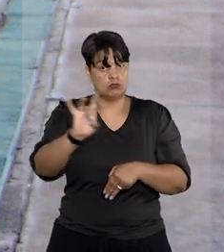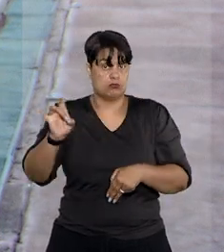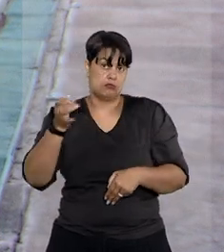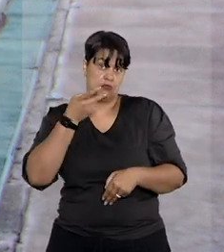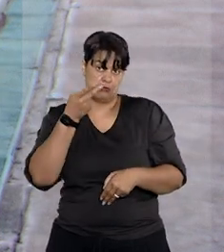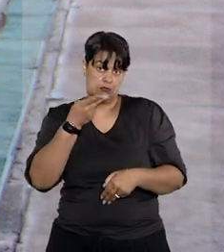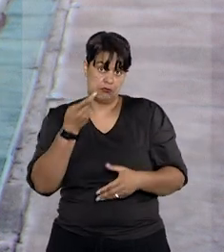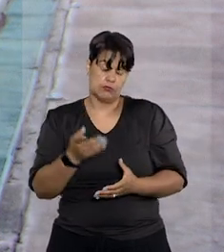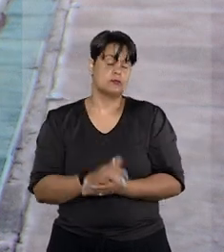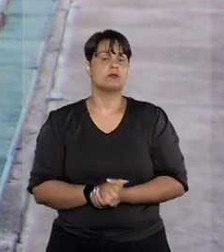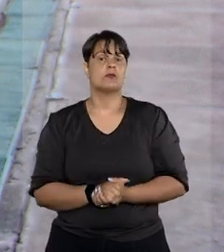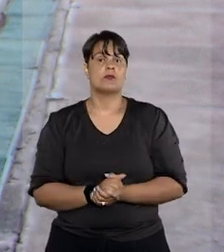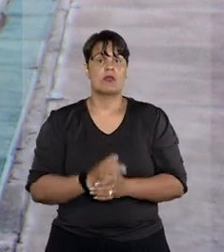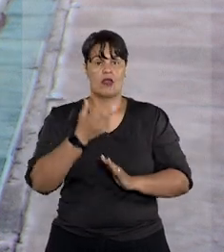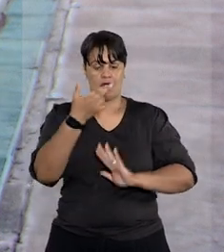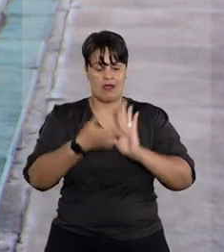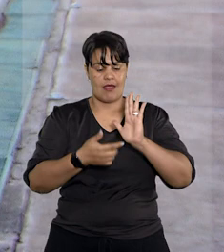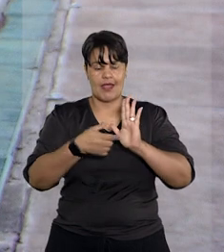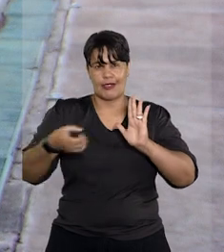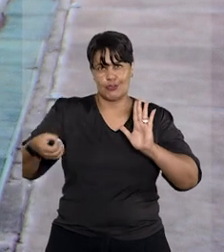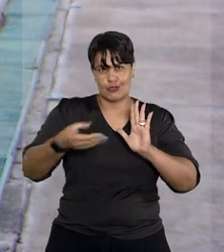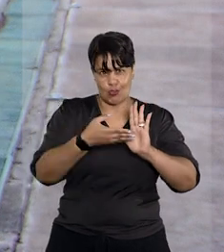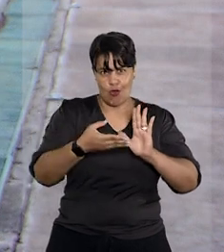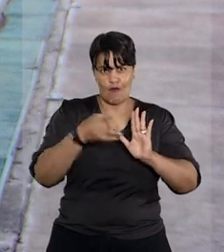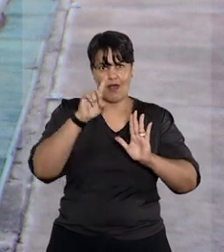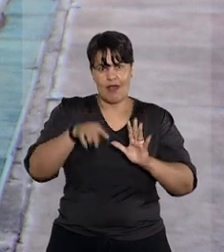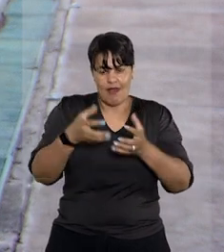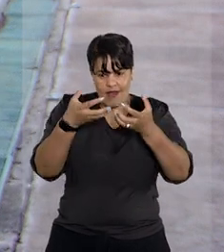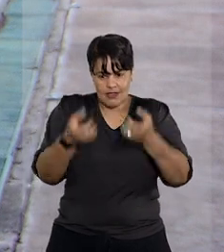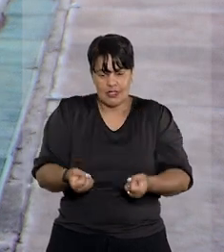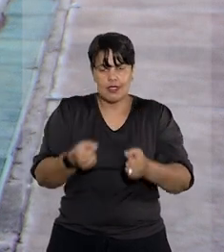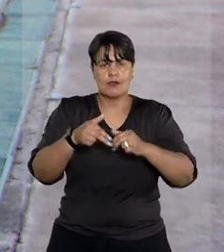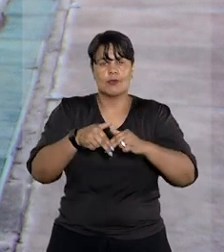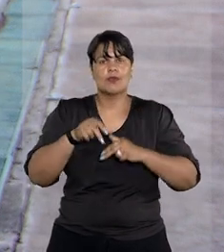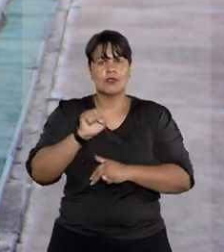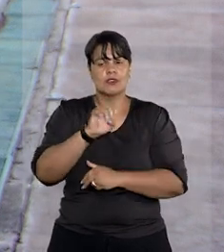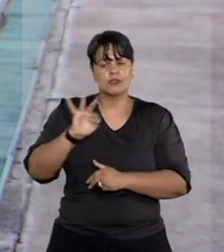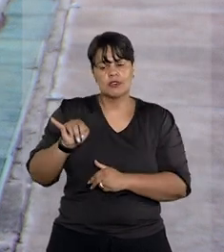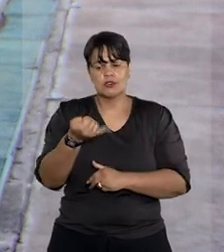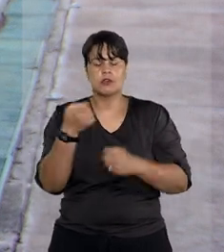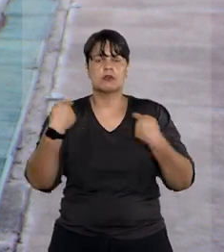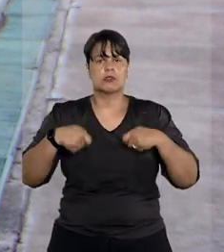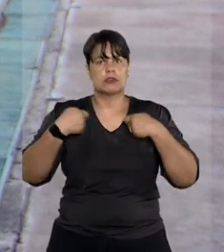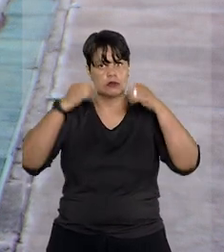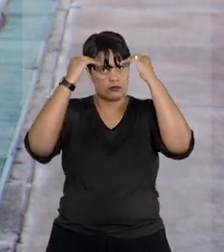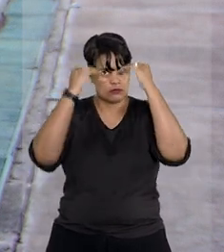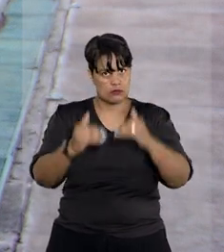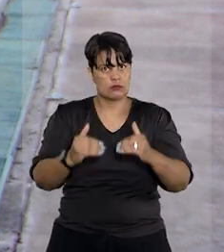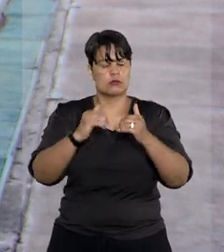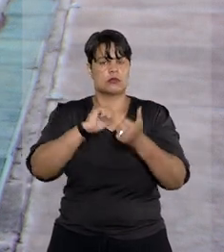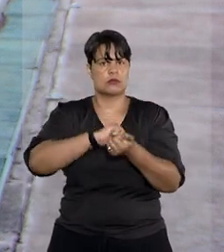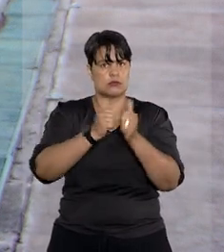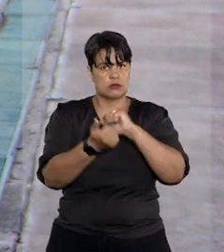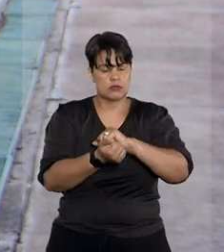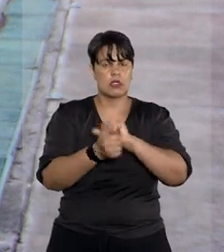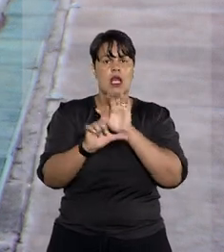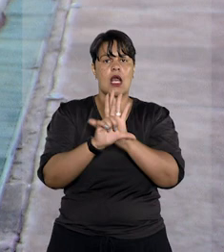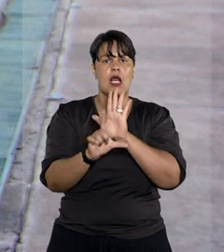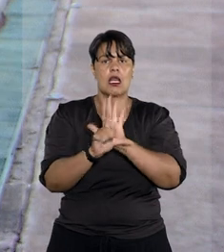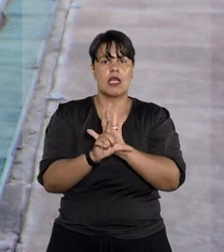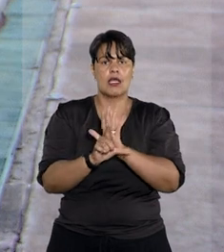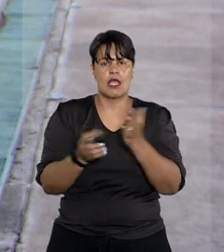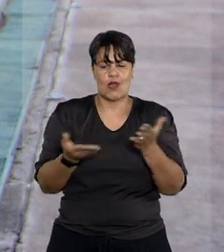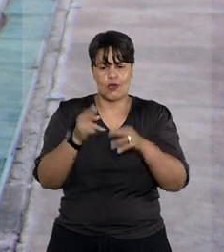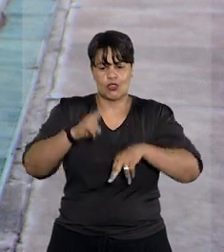Corte. As novas regras foram adotadas para que o STJ possa se adequar à lei que atualizou em junho deste